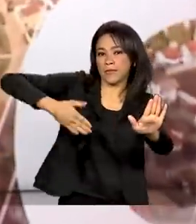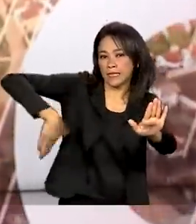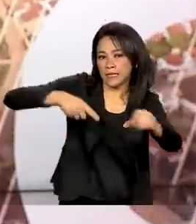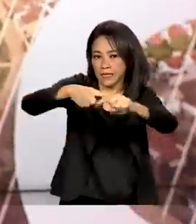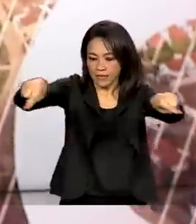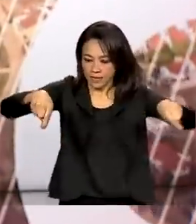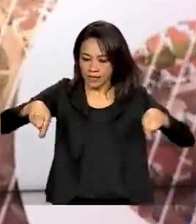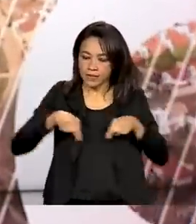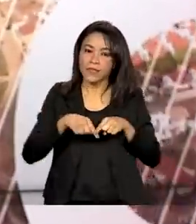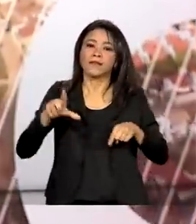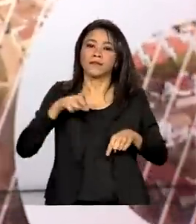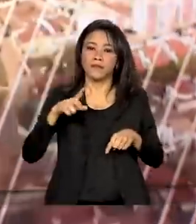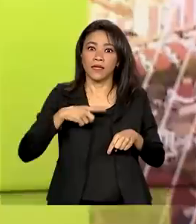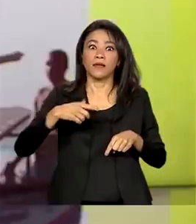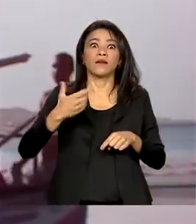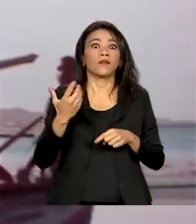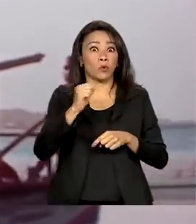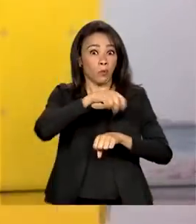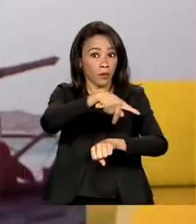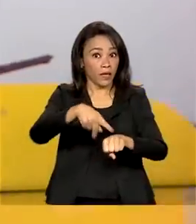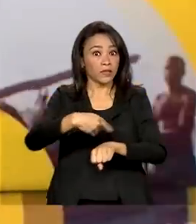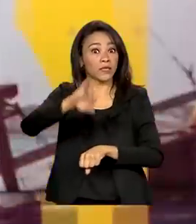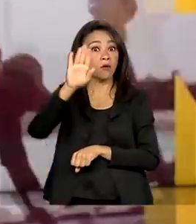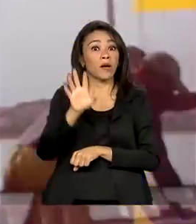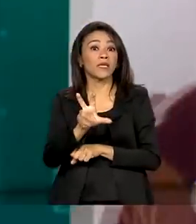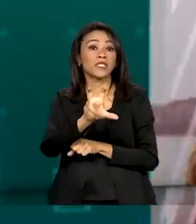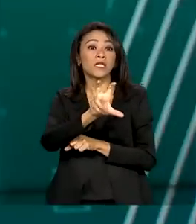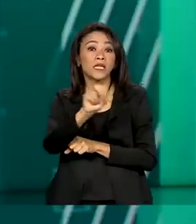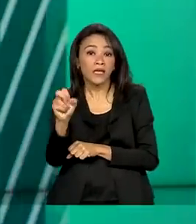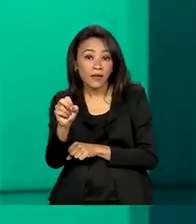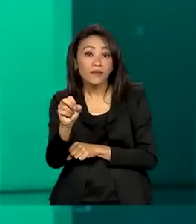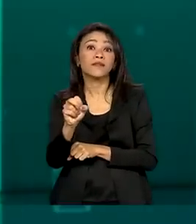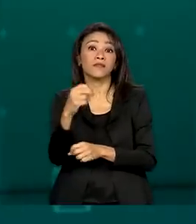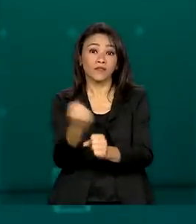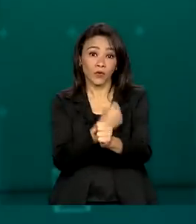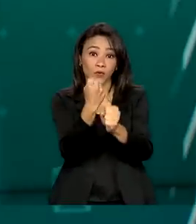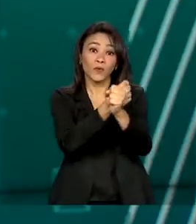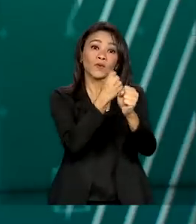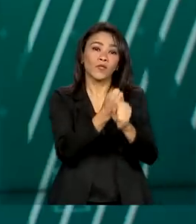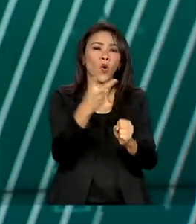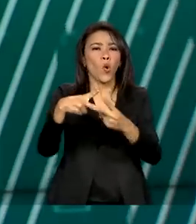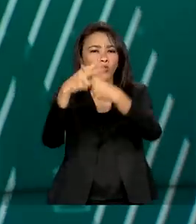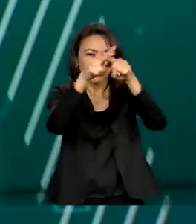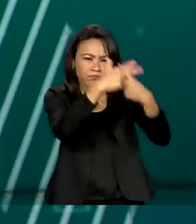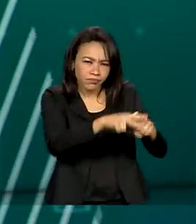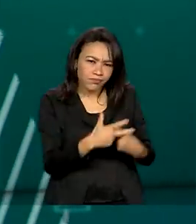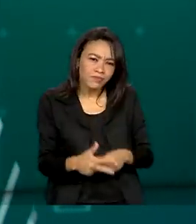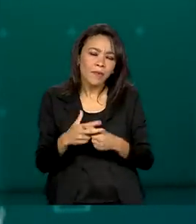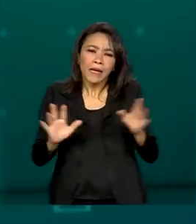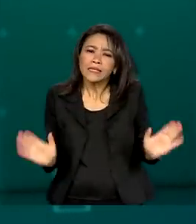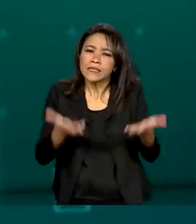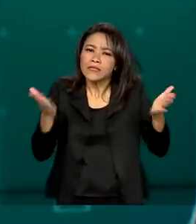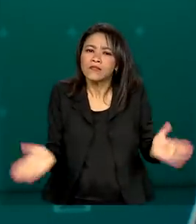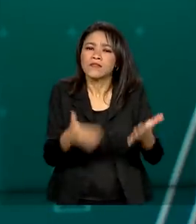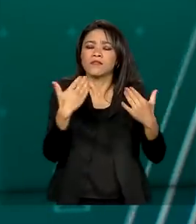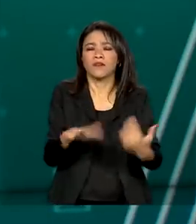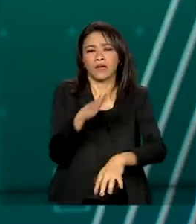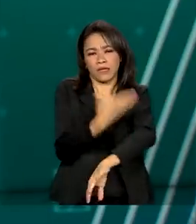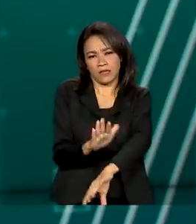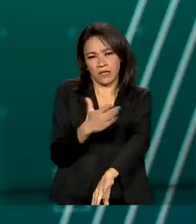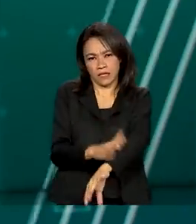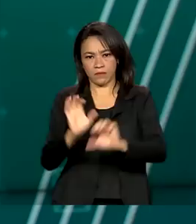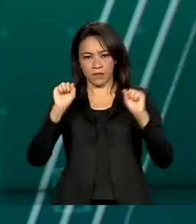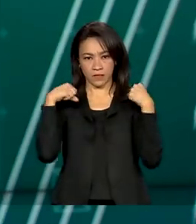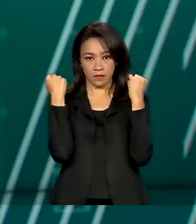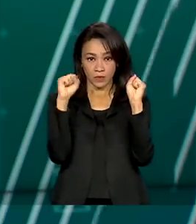O país ganhou mais de 500 instalações esportivas que foram construídas ou reformadas para incentivar a prática de atividades